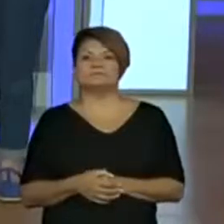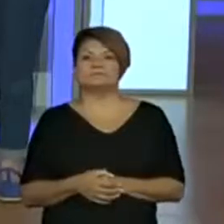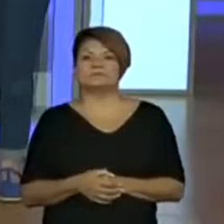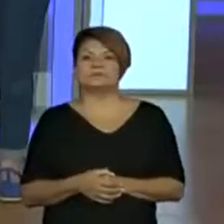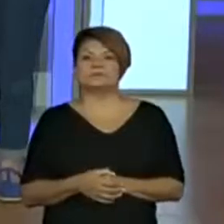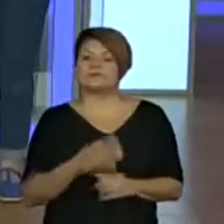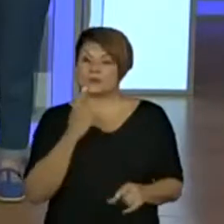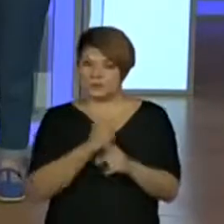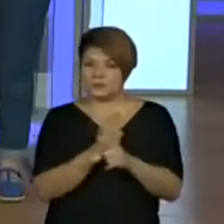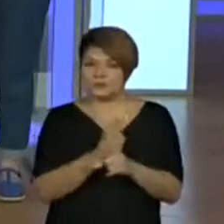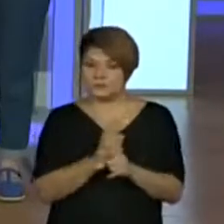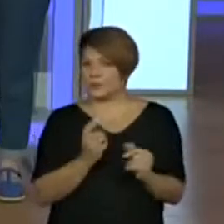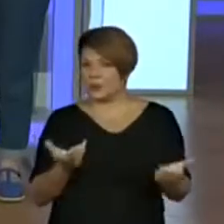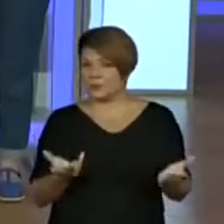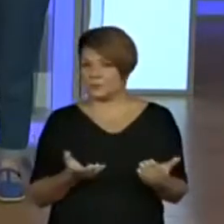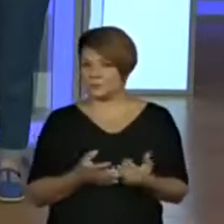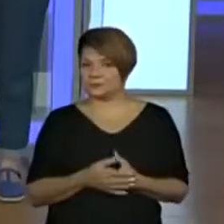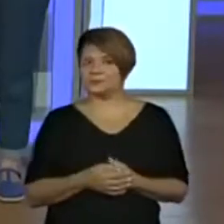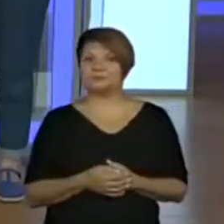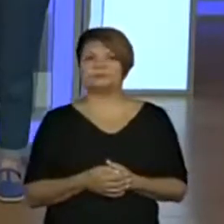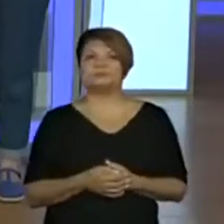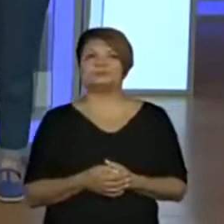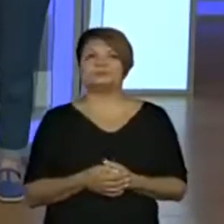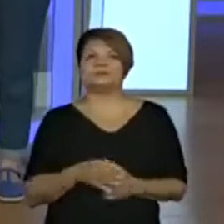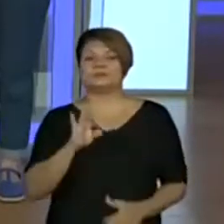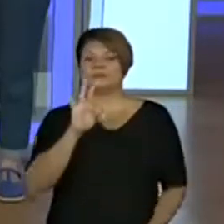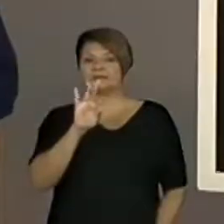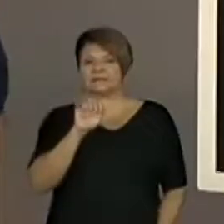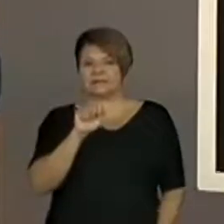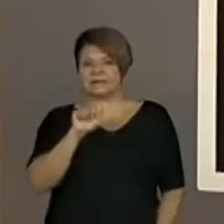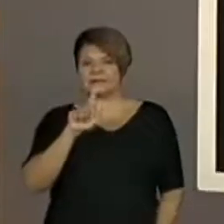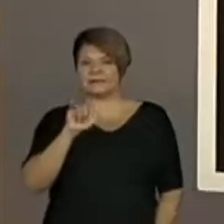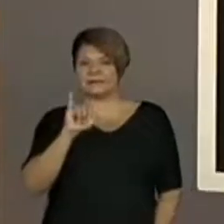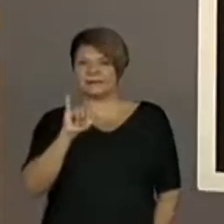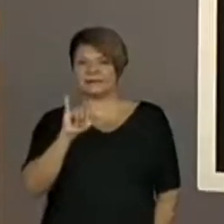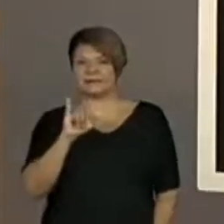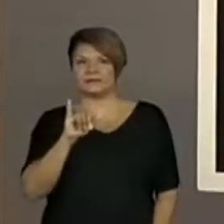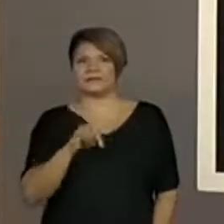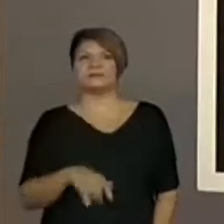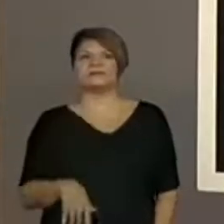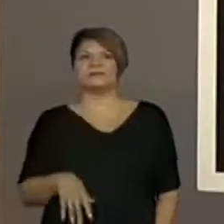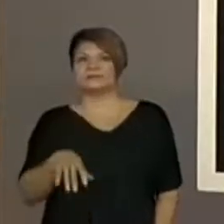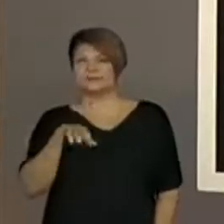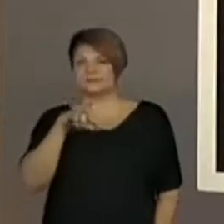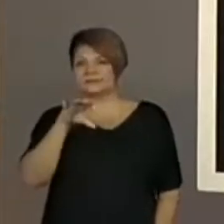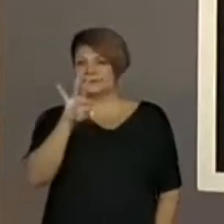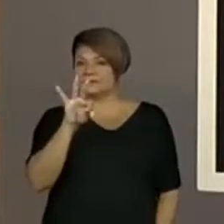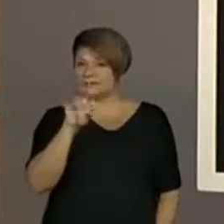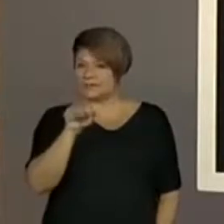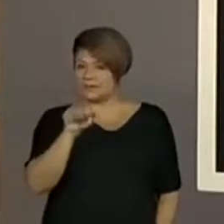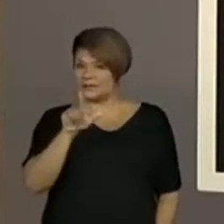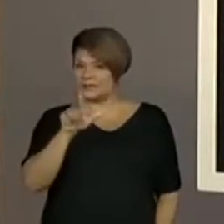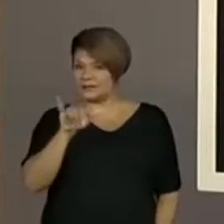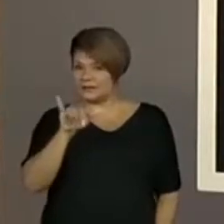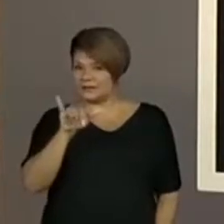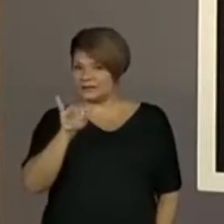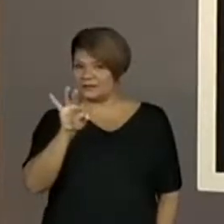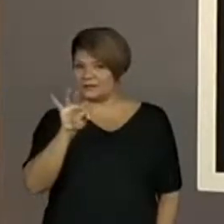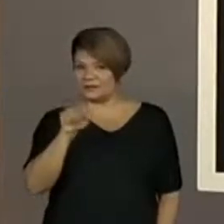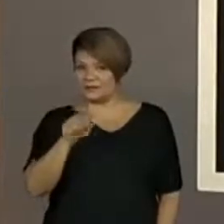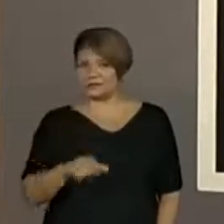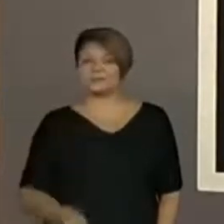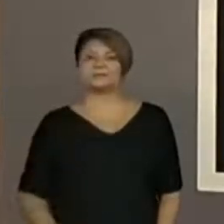Vamos descobrir qual que é? Olha só. Thalita. Não, é Thalita. Thalita. Thalita. Vamos lá?